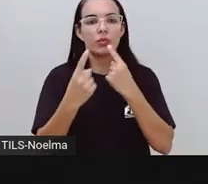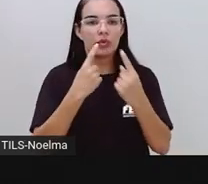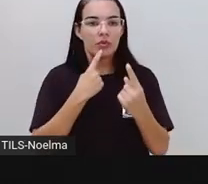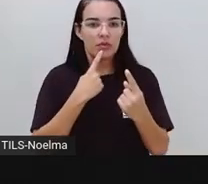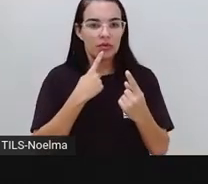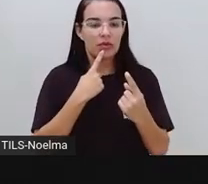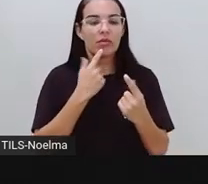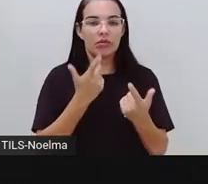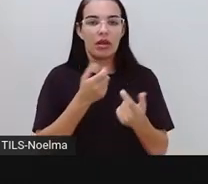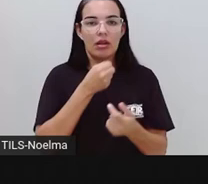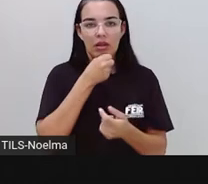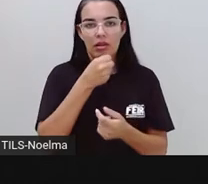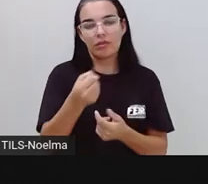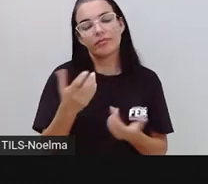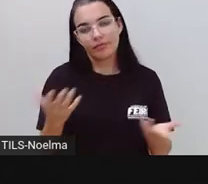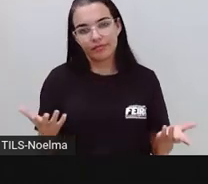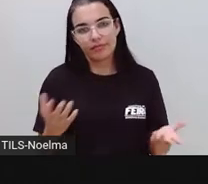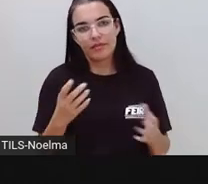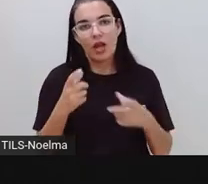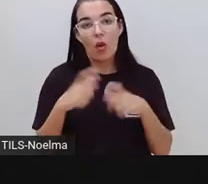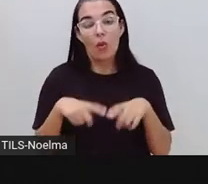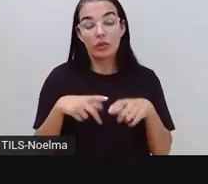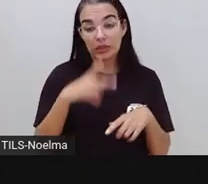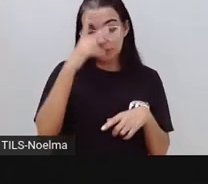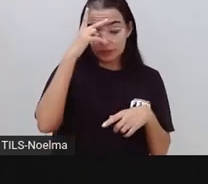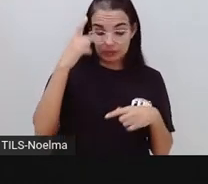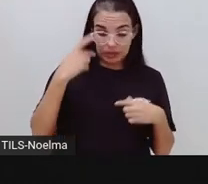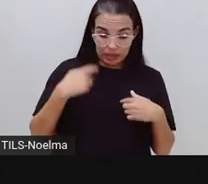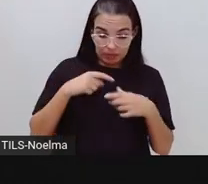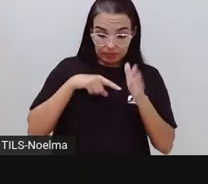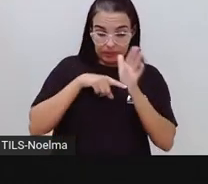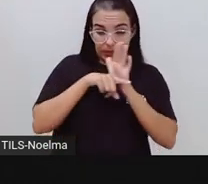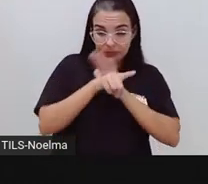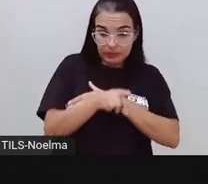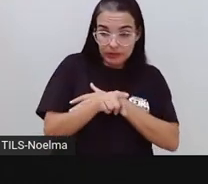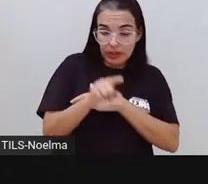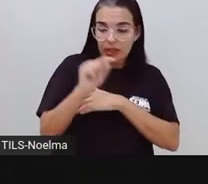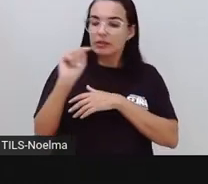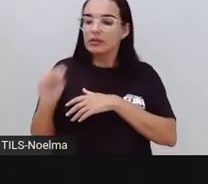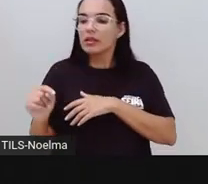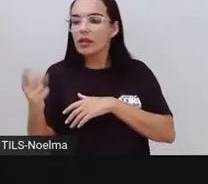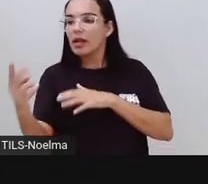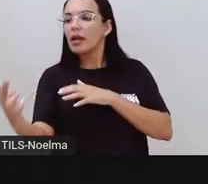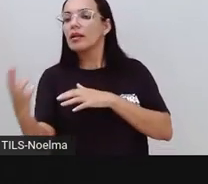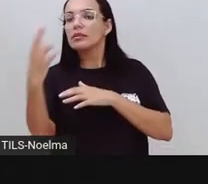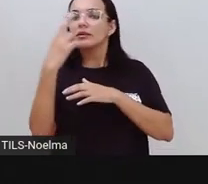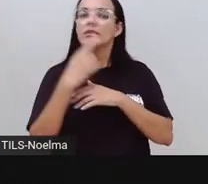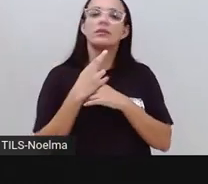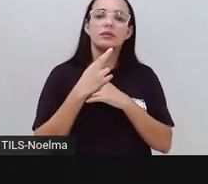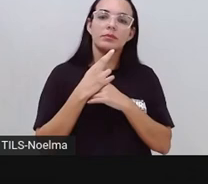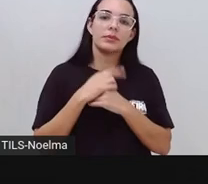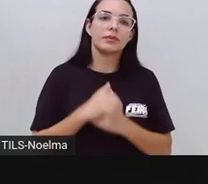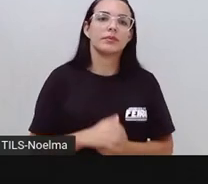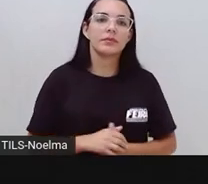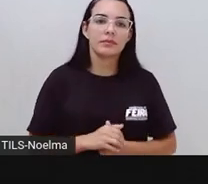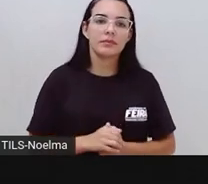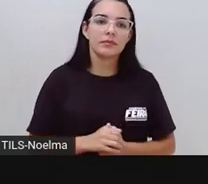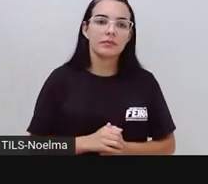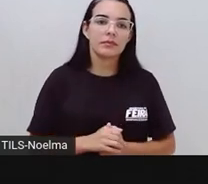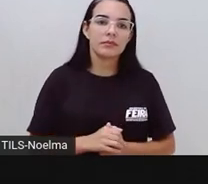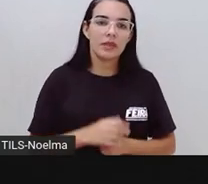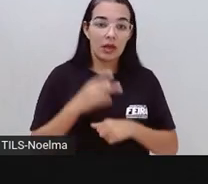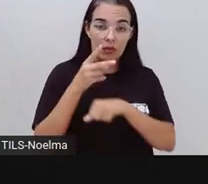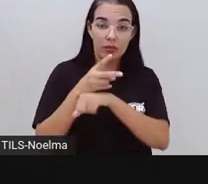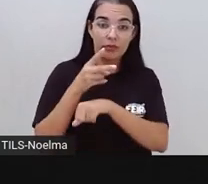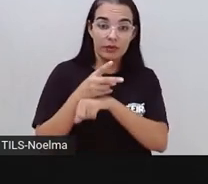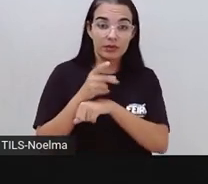na entrevista, onde o entrevistador faz perguntas para que o entrevistado responda. No